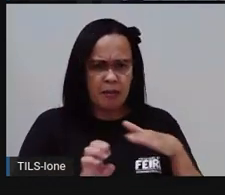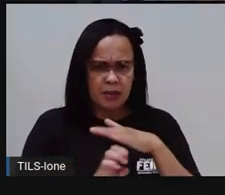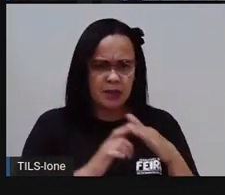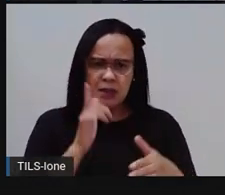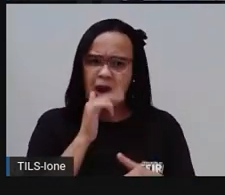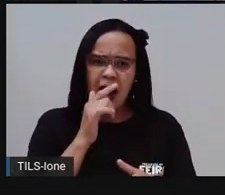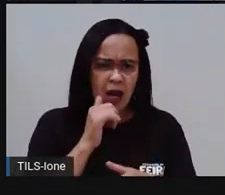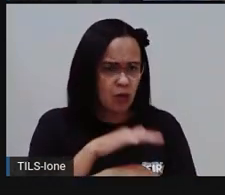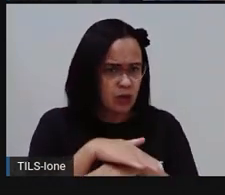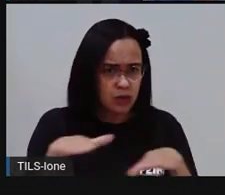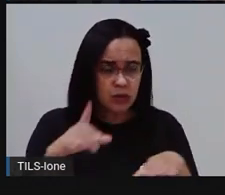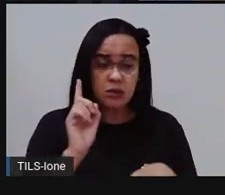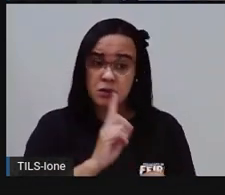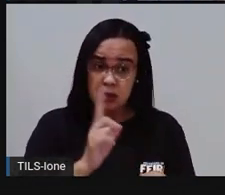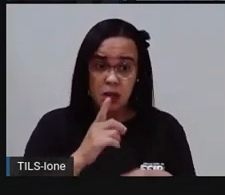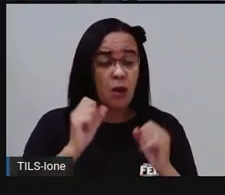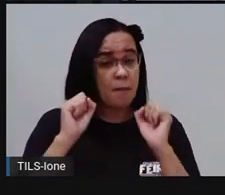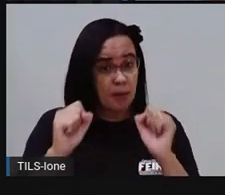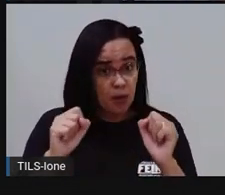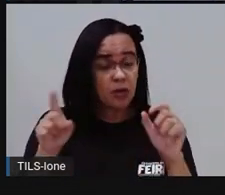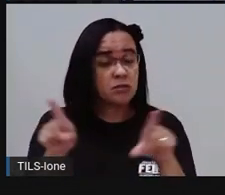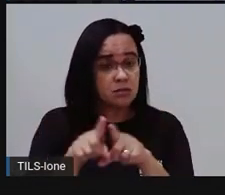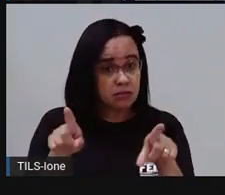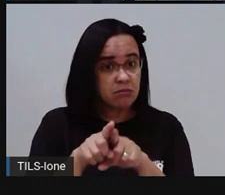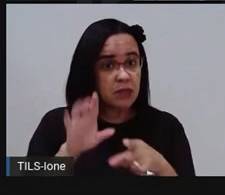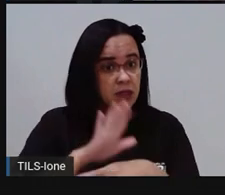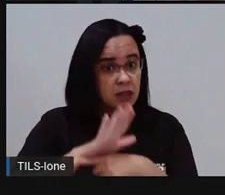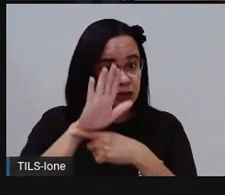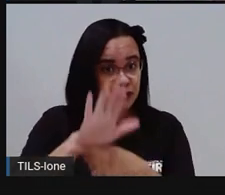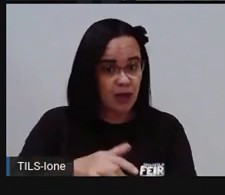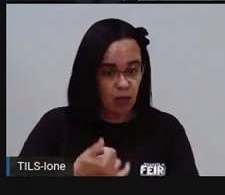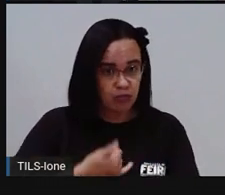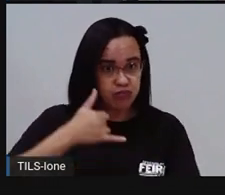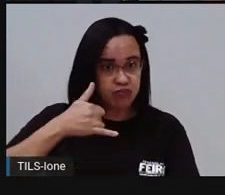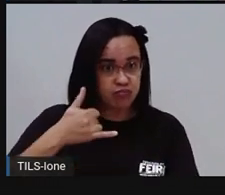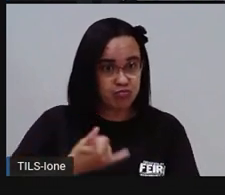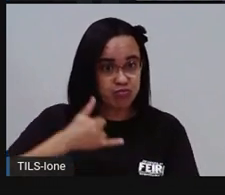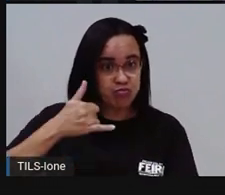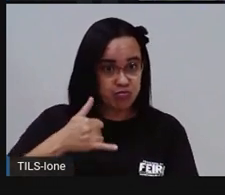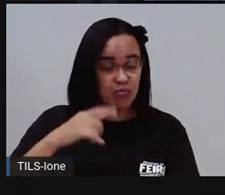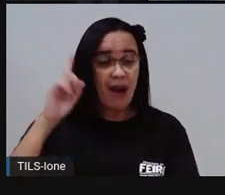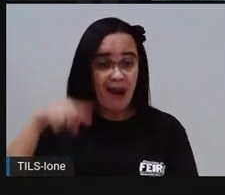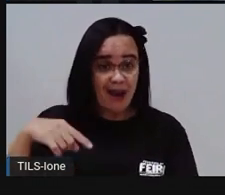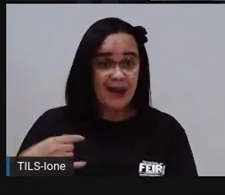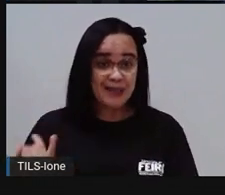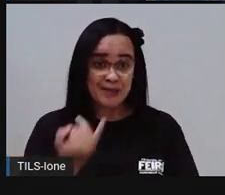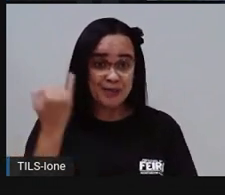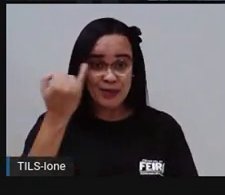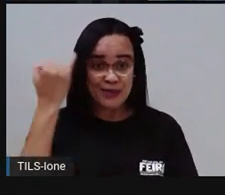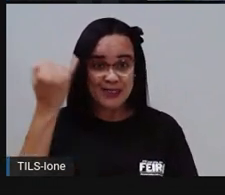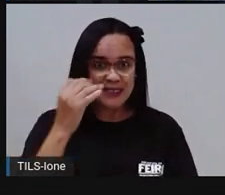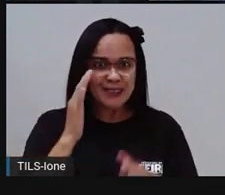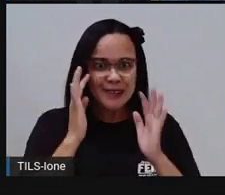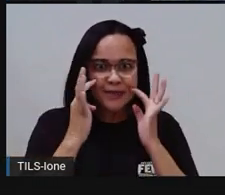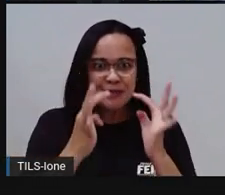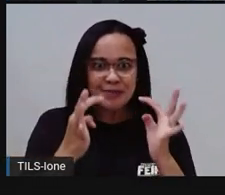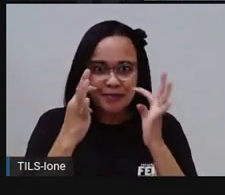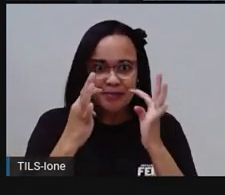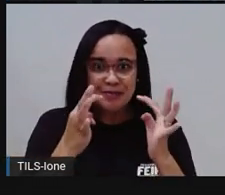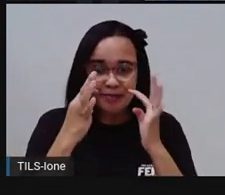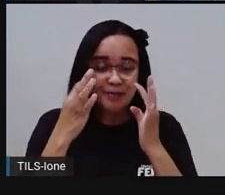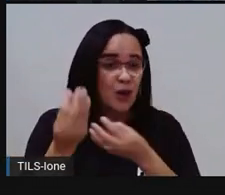a conta de energia elétrica. Então é uma ótima forma de vocês acompanharem o consumo, tá bom?